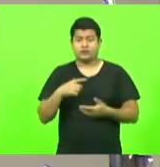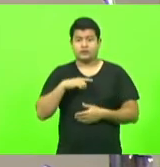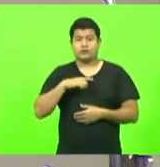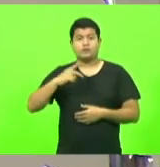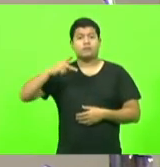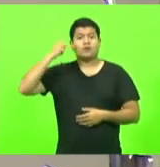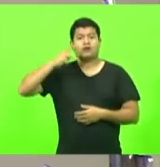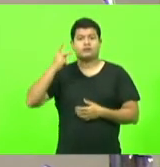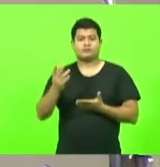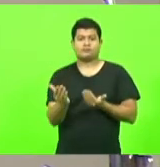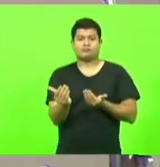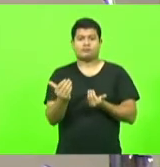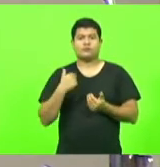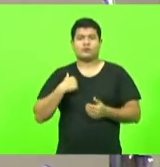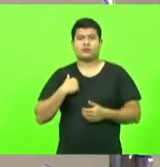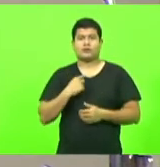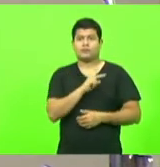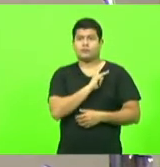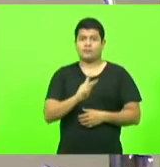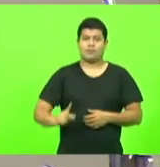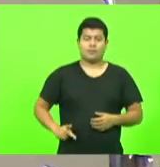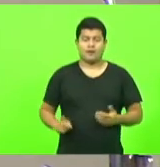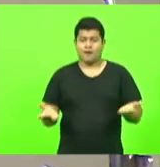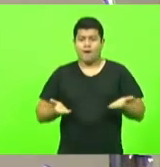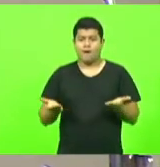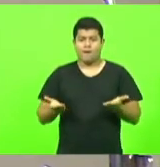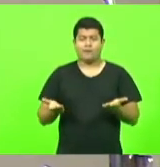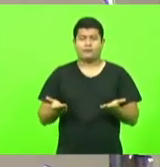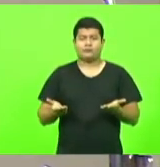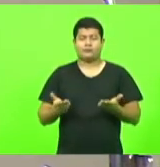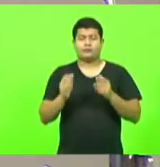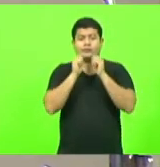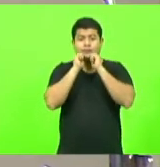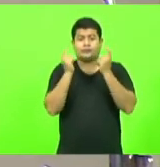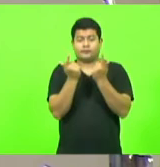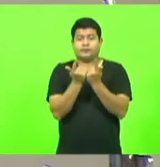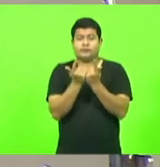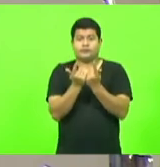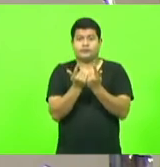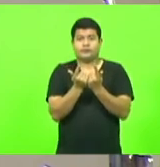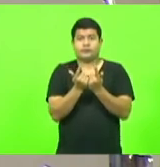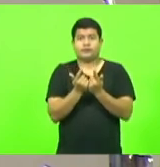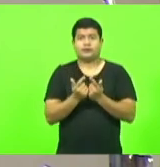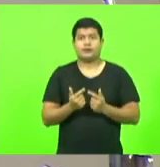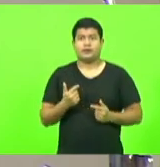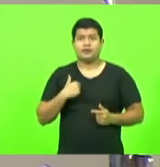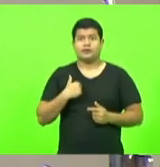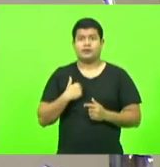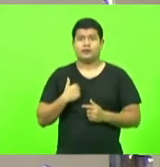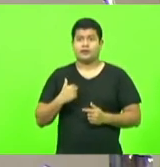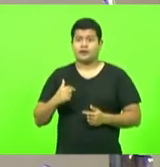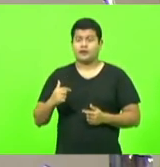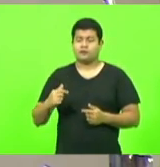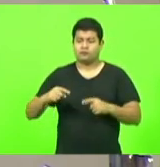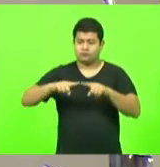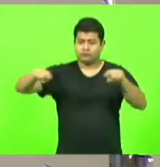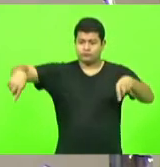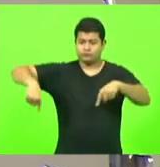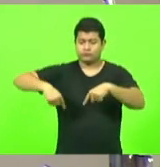em exercício e presidente do parlamento tive a oportunidade de recebê-los na minha sala